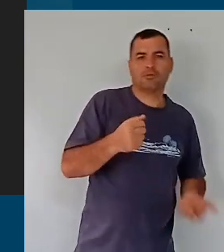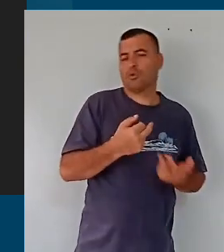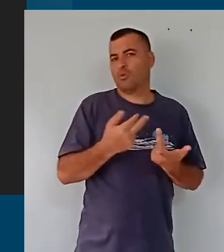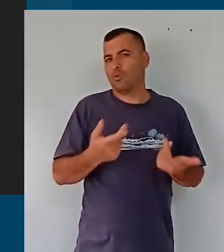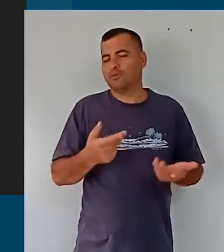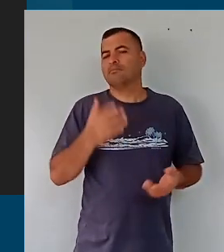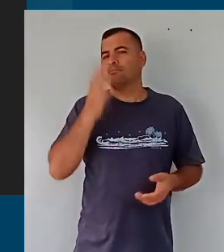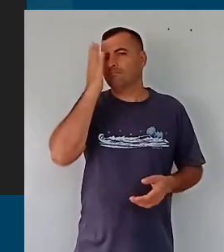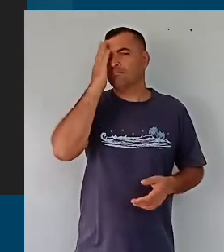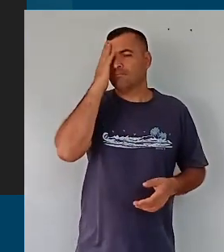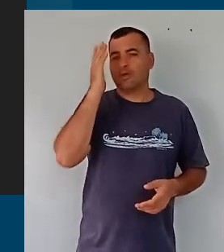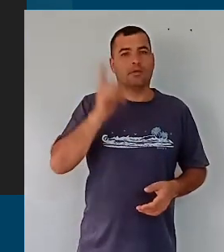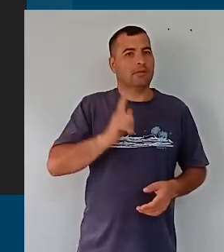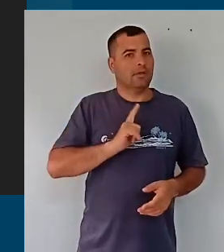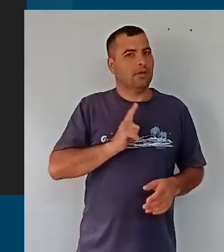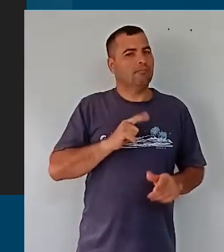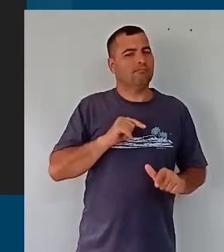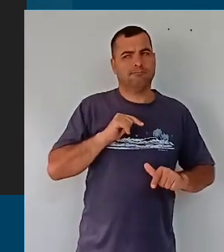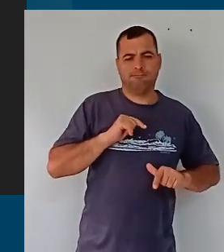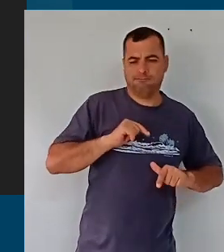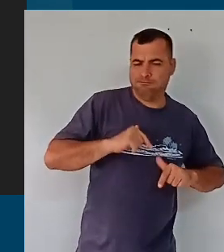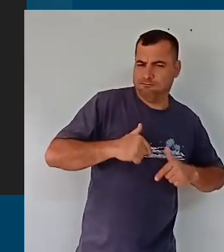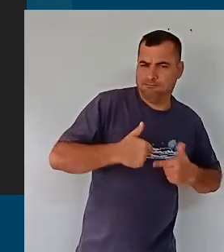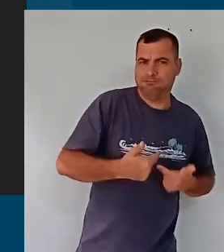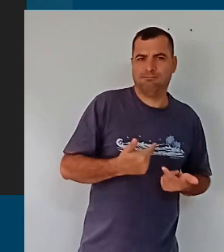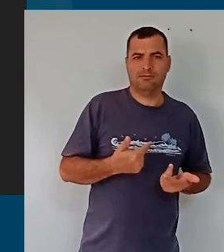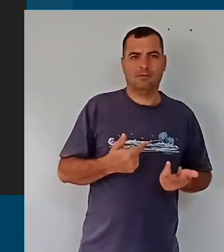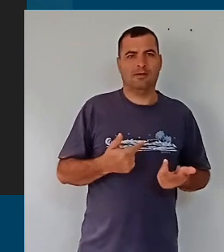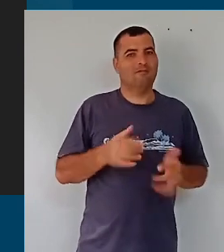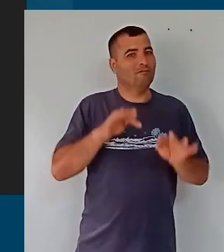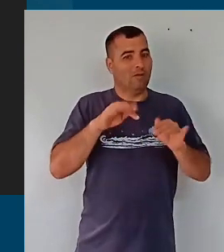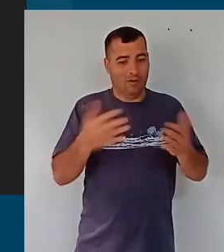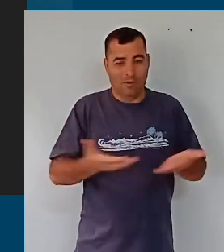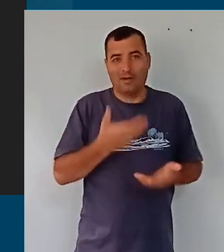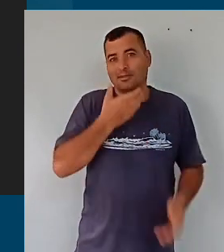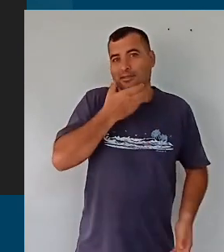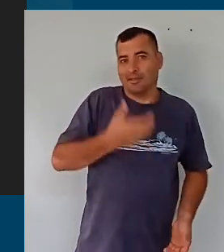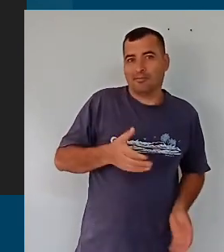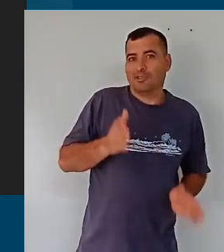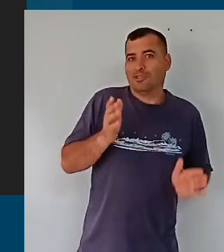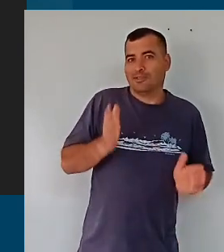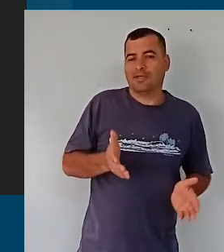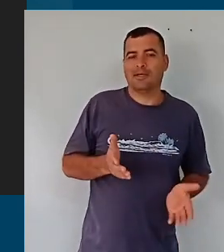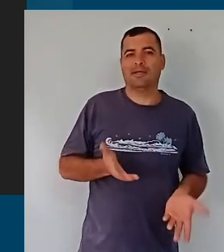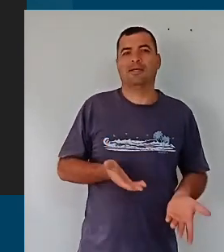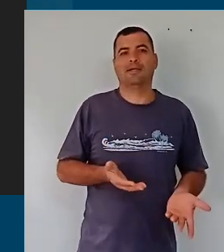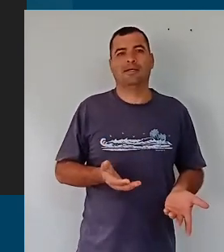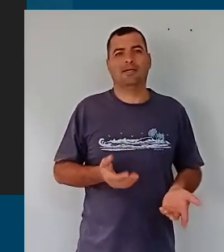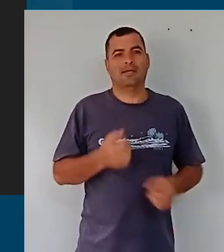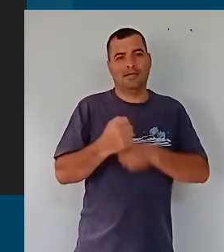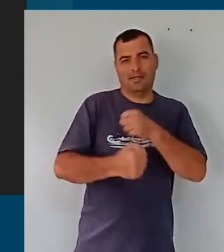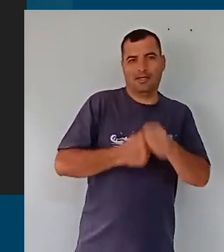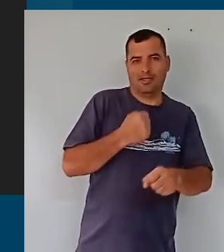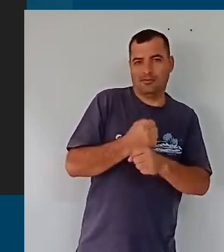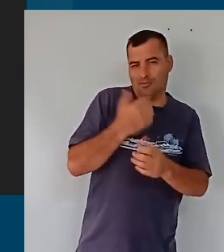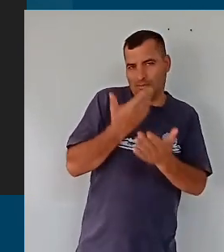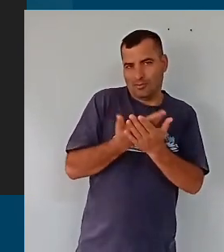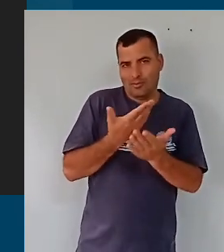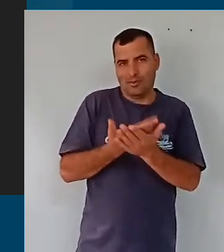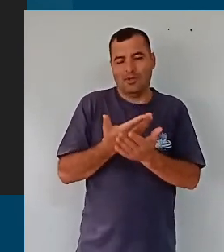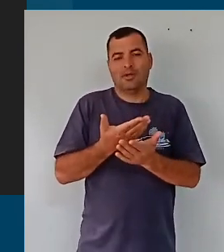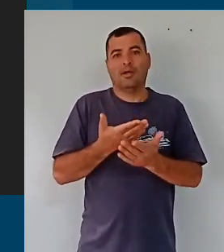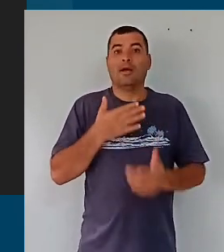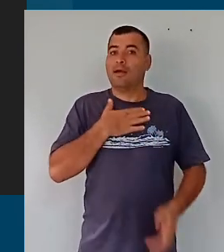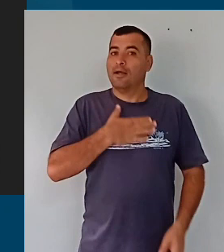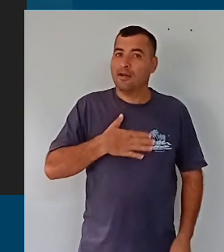vocês estão absolutamente atarefados com essa reta final do calendário escolar, né? Mas é uma alegria, mesmo a